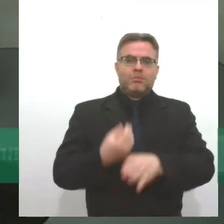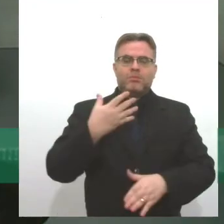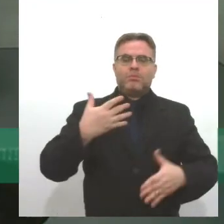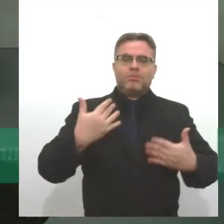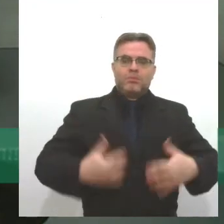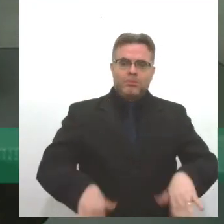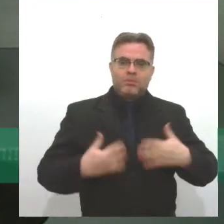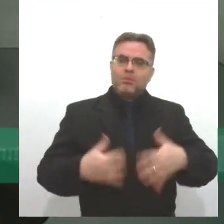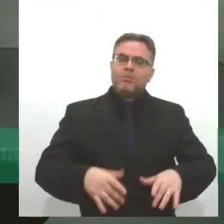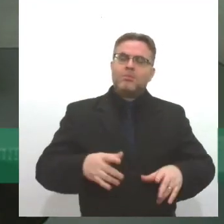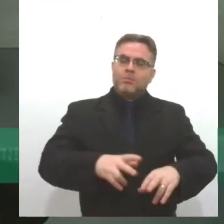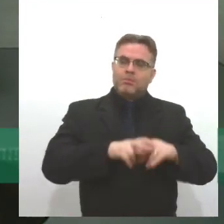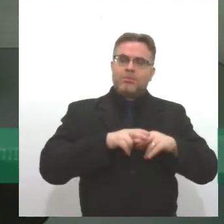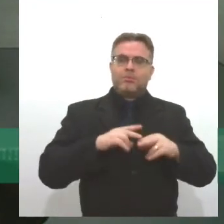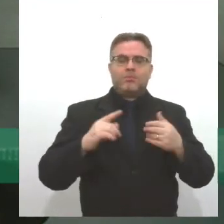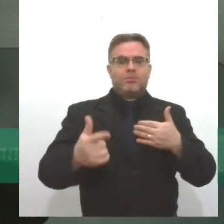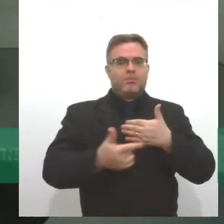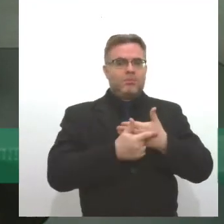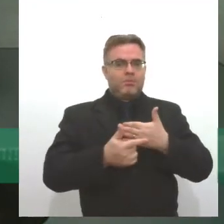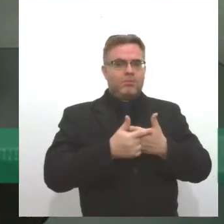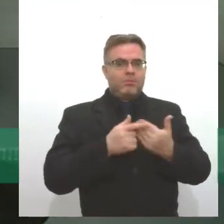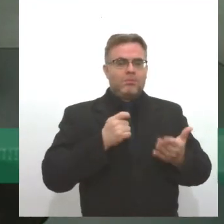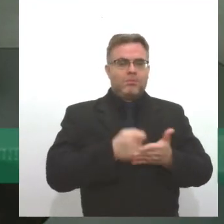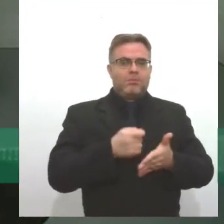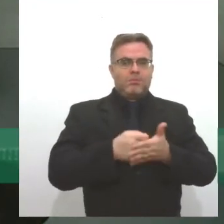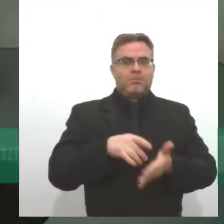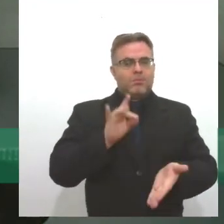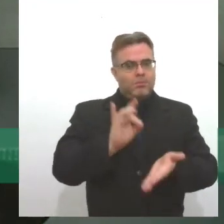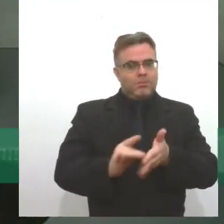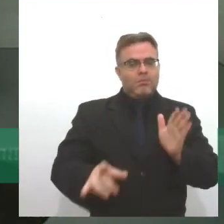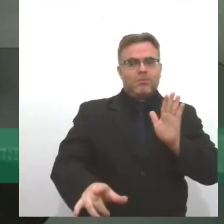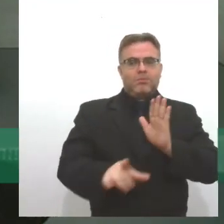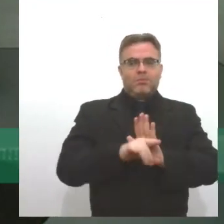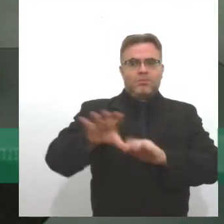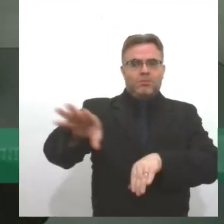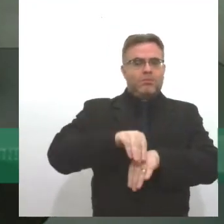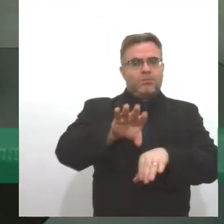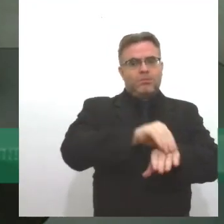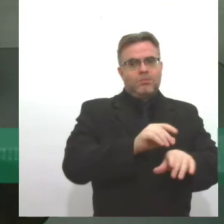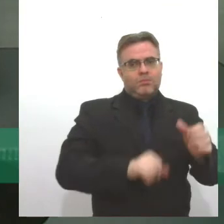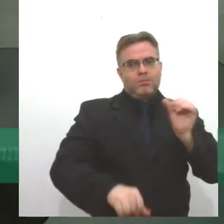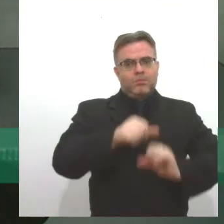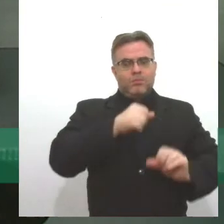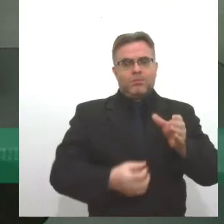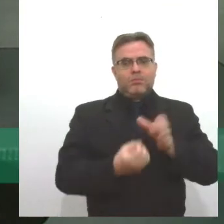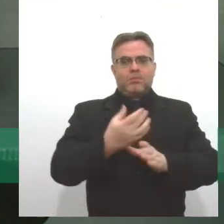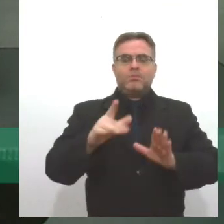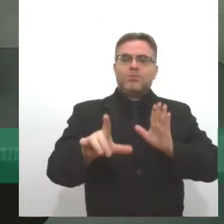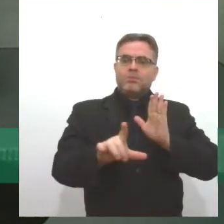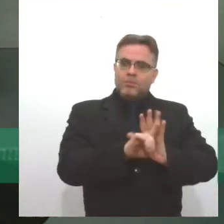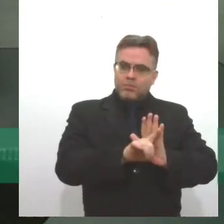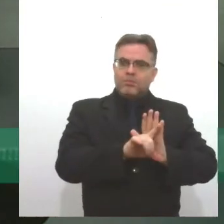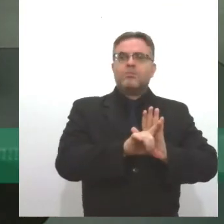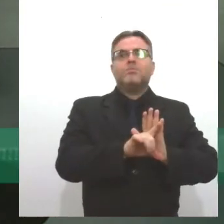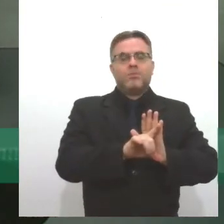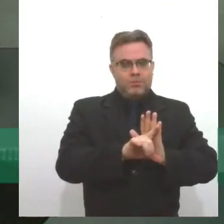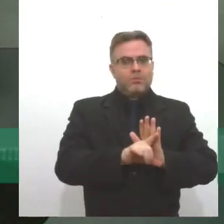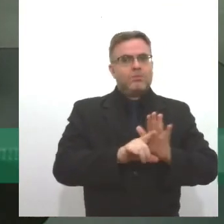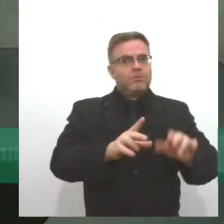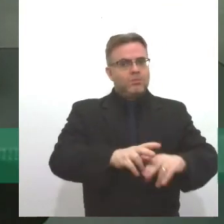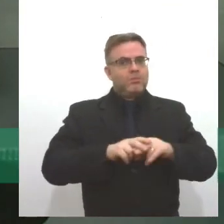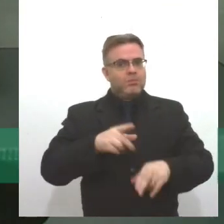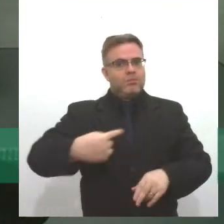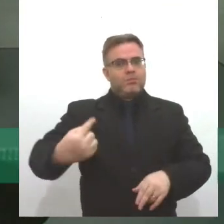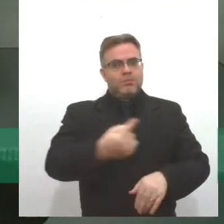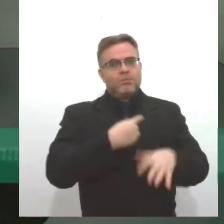imprescindível, que é a de dar legalidade às reivindicações feitas pelos setores mais variados da sociedade, e não podemos deixar